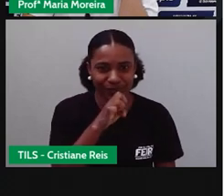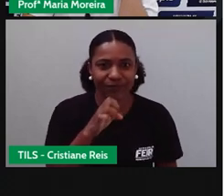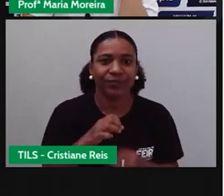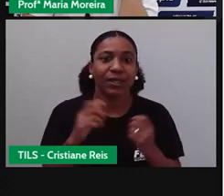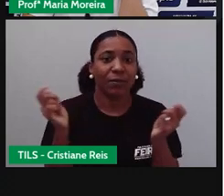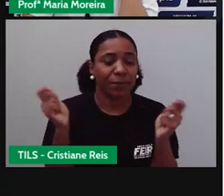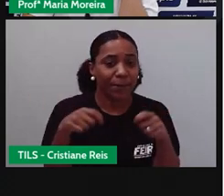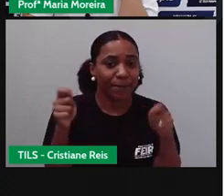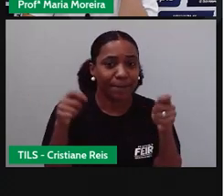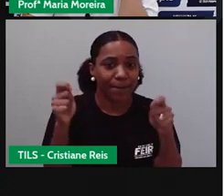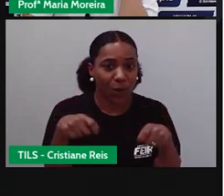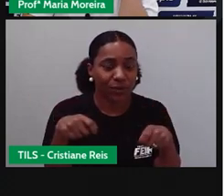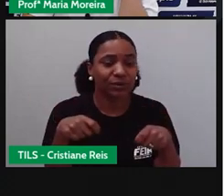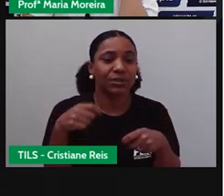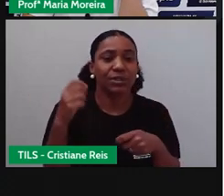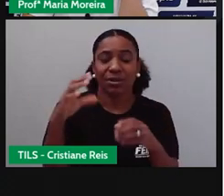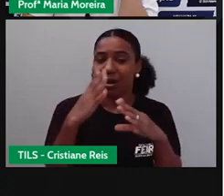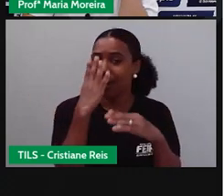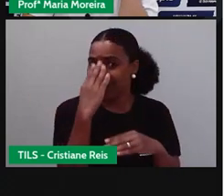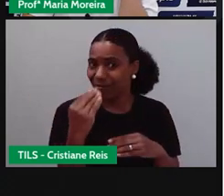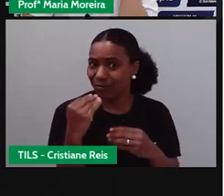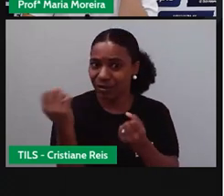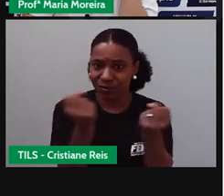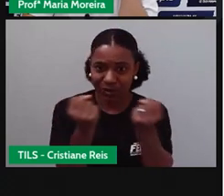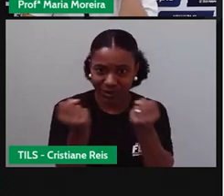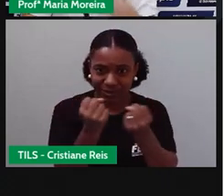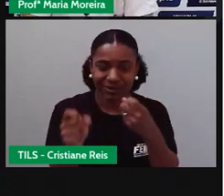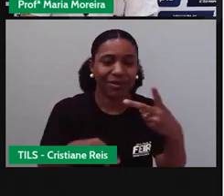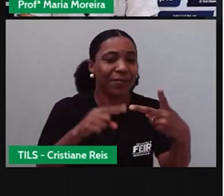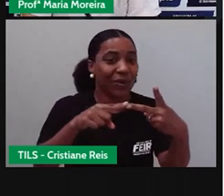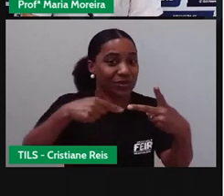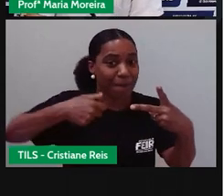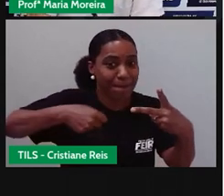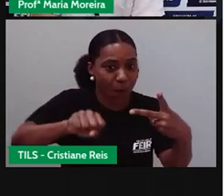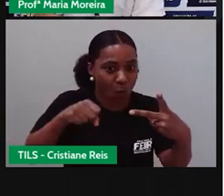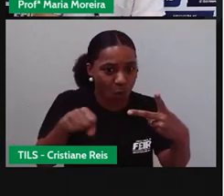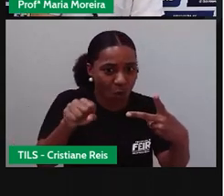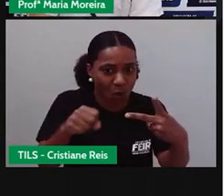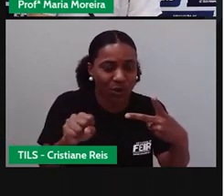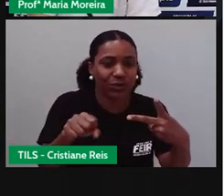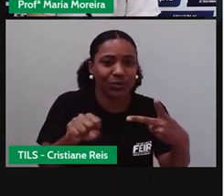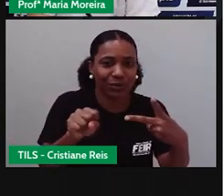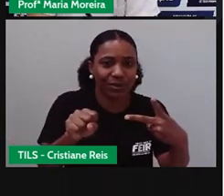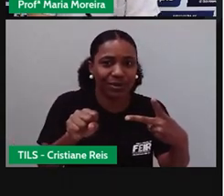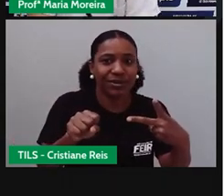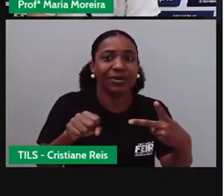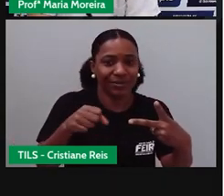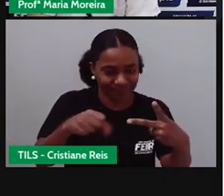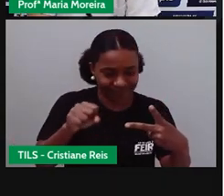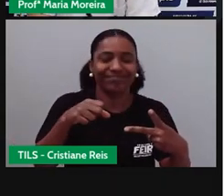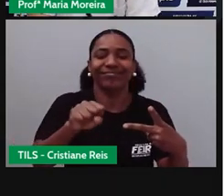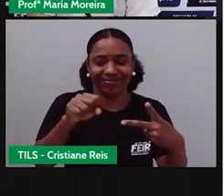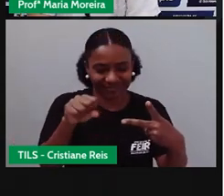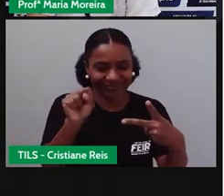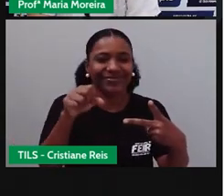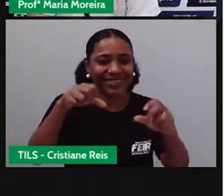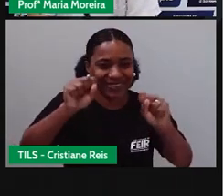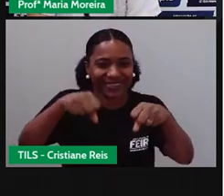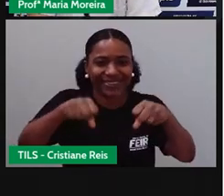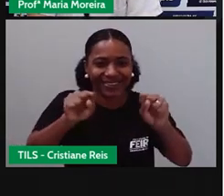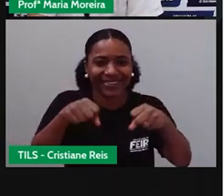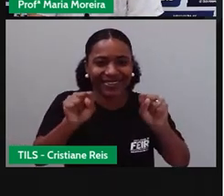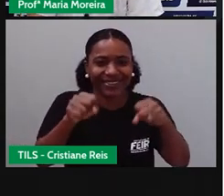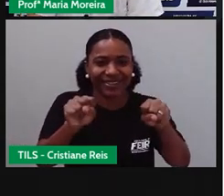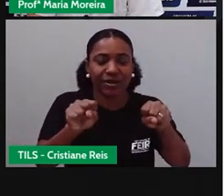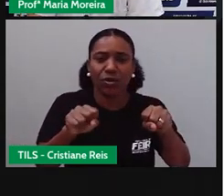motolâncias e ambulâncias, né. As motolâncias, sabia que aqui em Feira tem, Cris? Pois é,